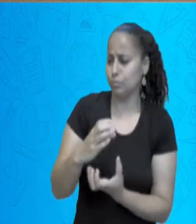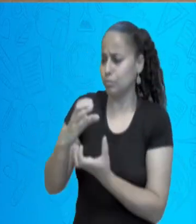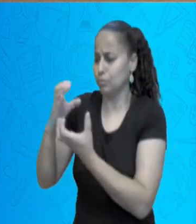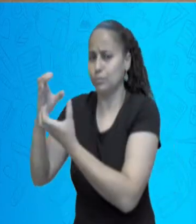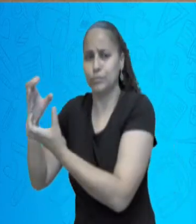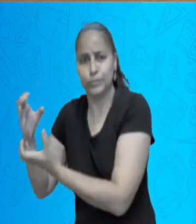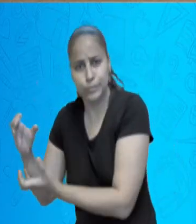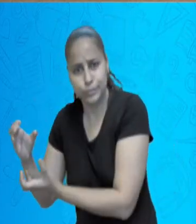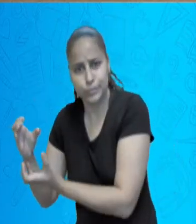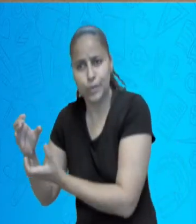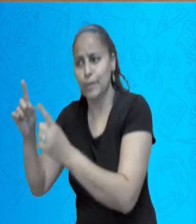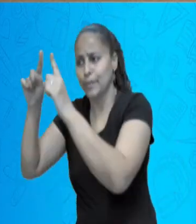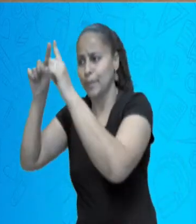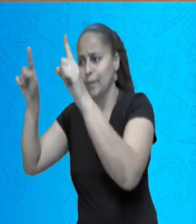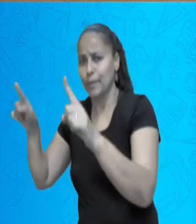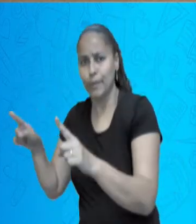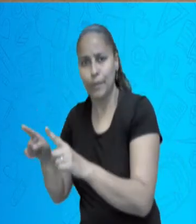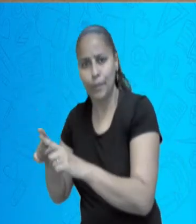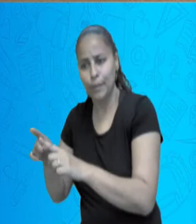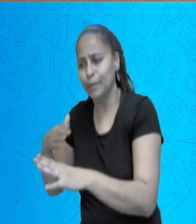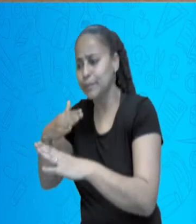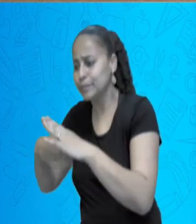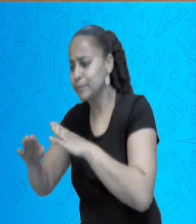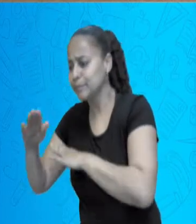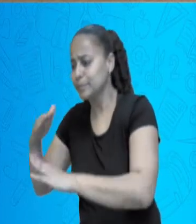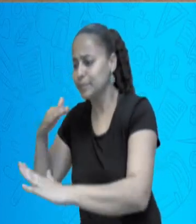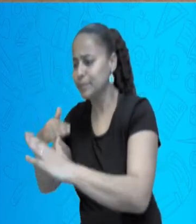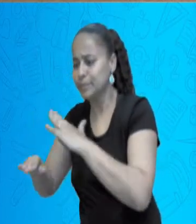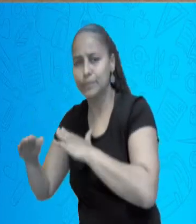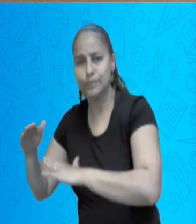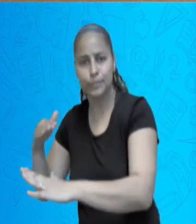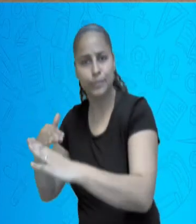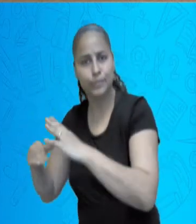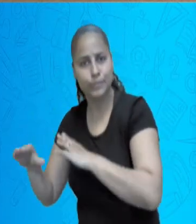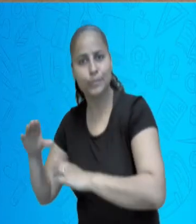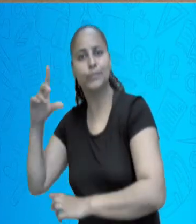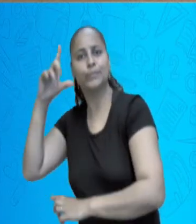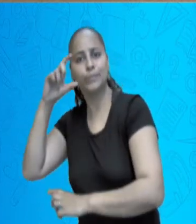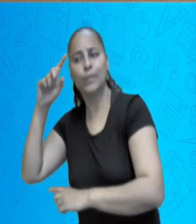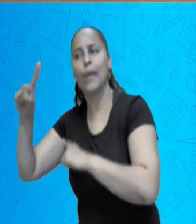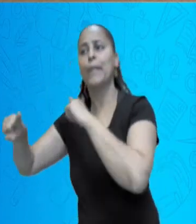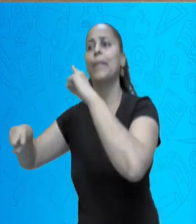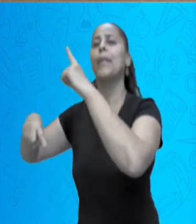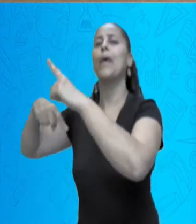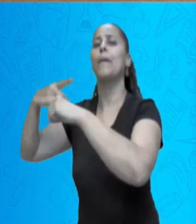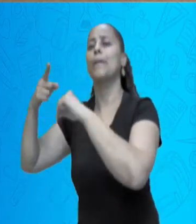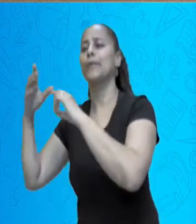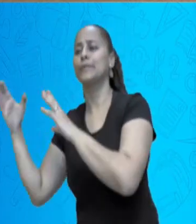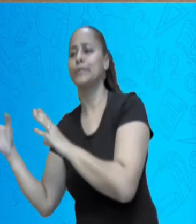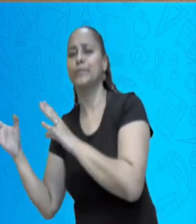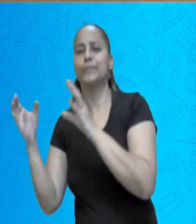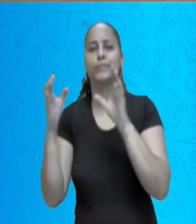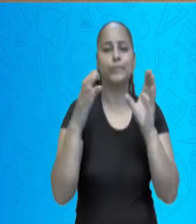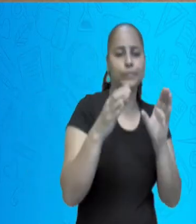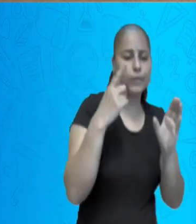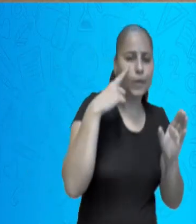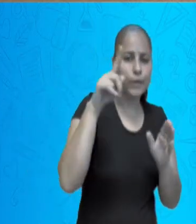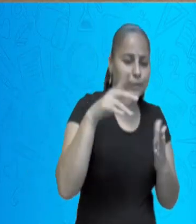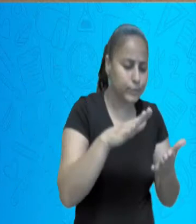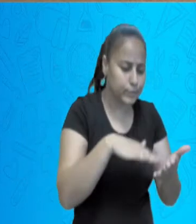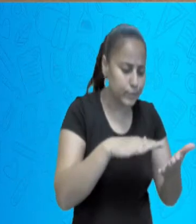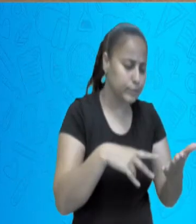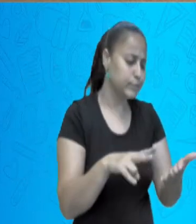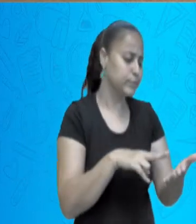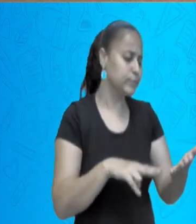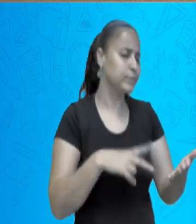para uma loja, para poder revelar. Só depois de revelar, que você ia saber se as suas fotos ficaram